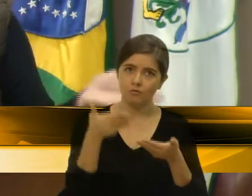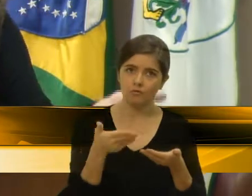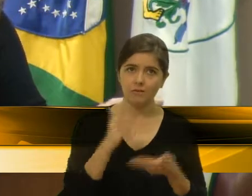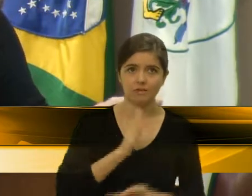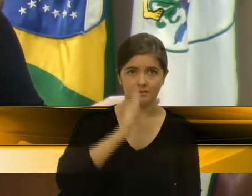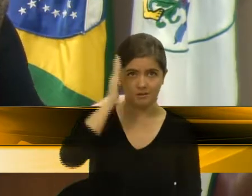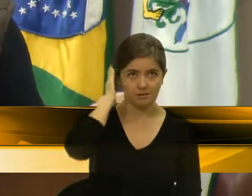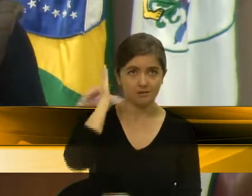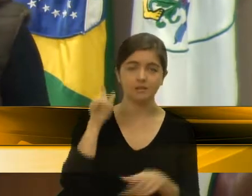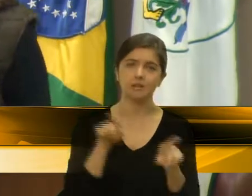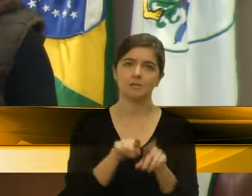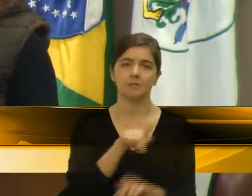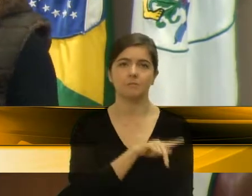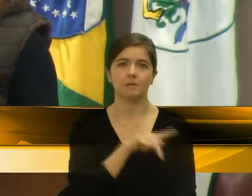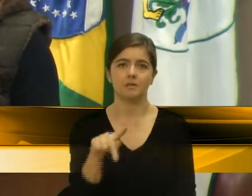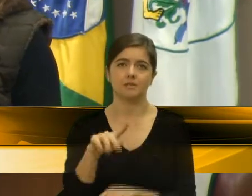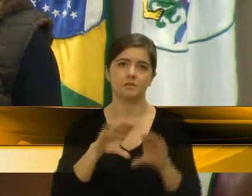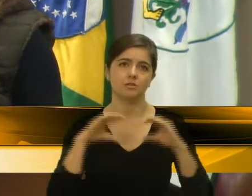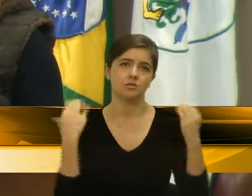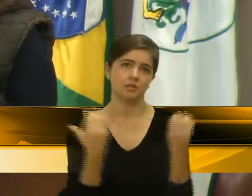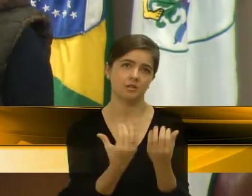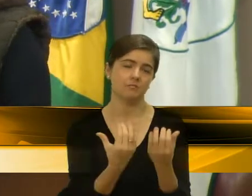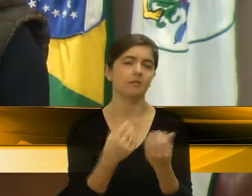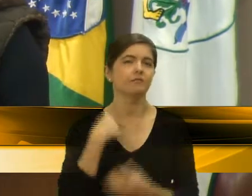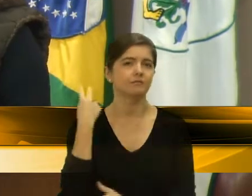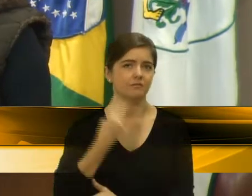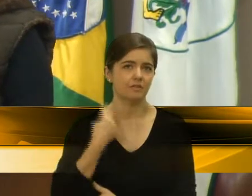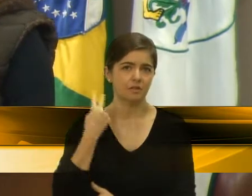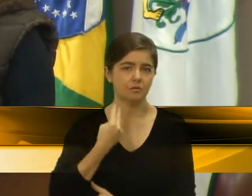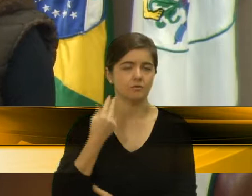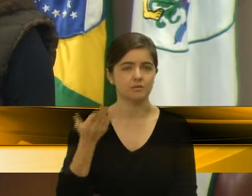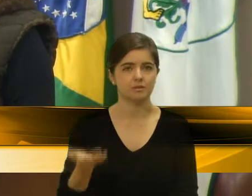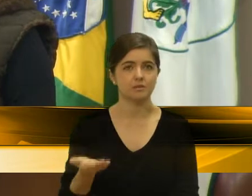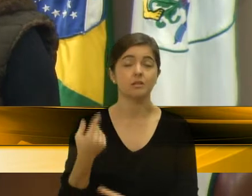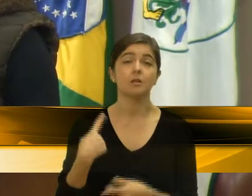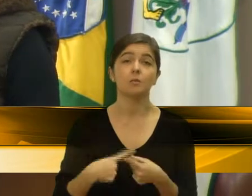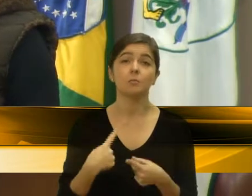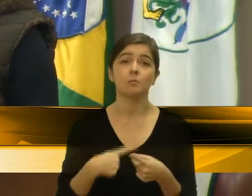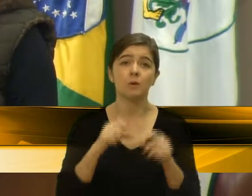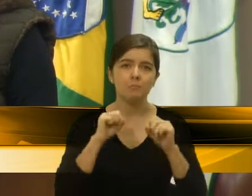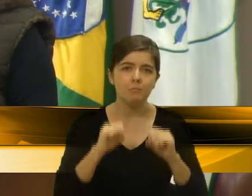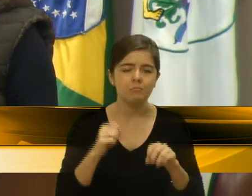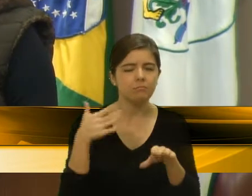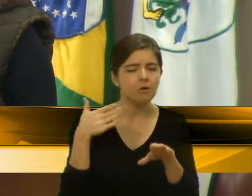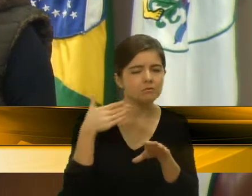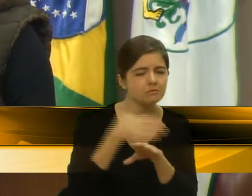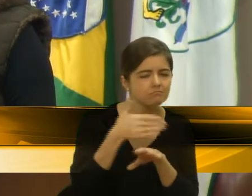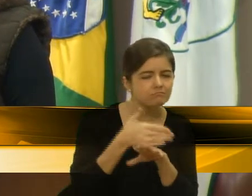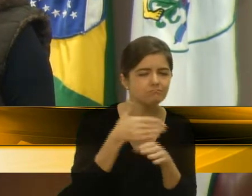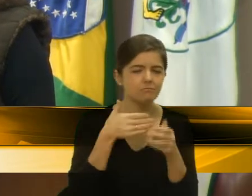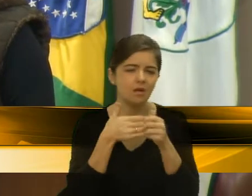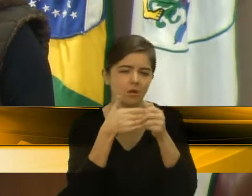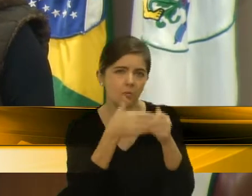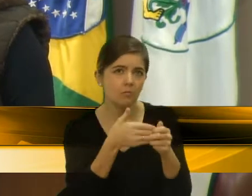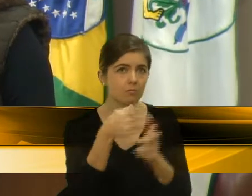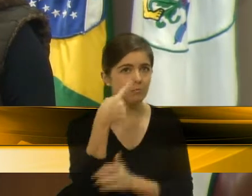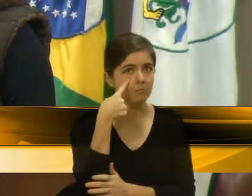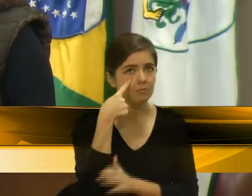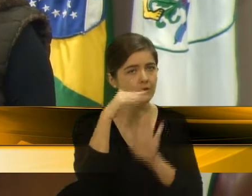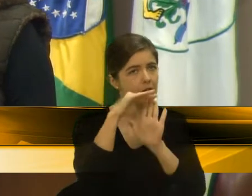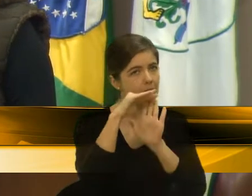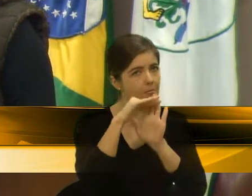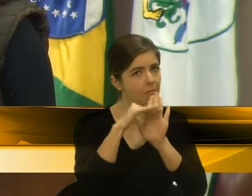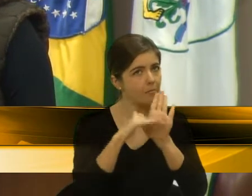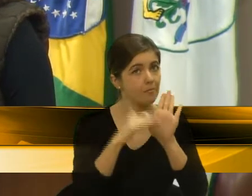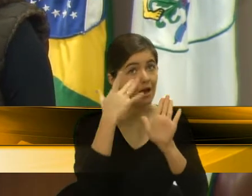mas também ao presidente da Câmara Legislativa aqui de Caxias do Sul, para que a gente possa estar acompanhando esta pauta com atenção